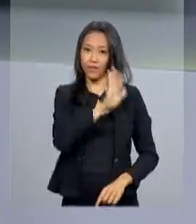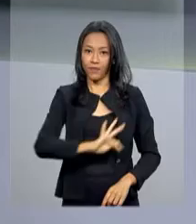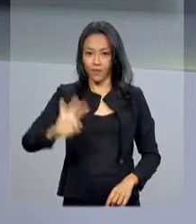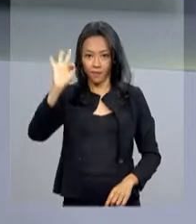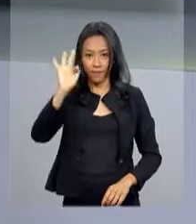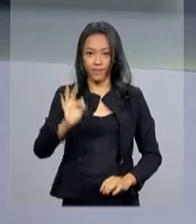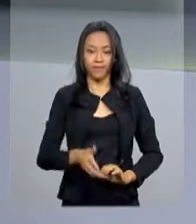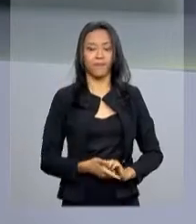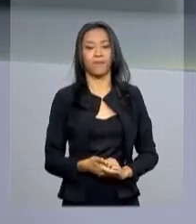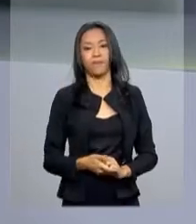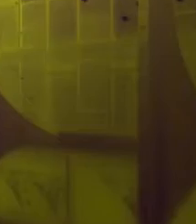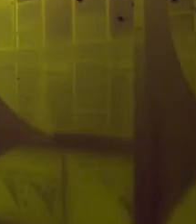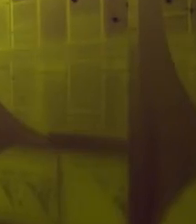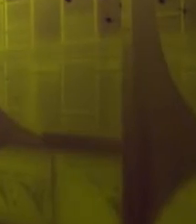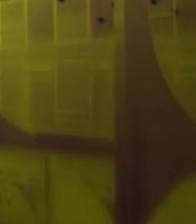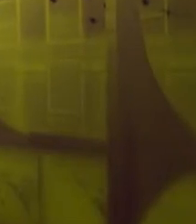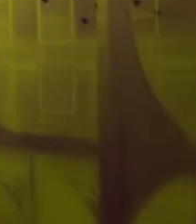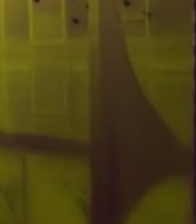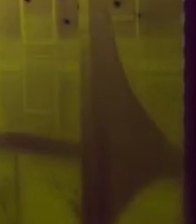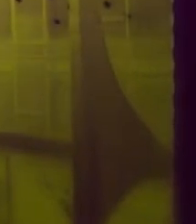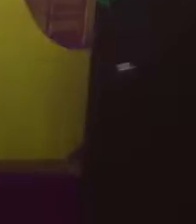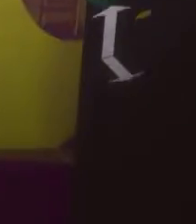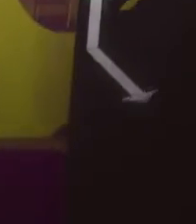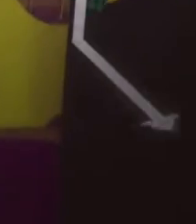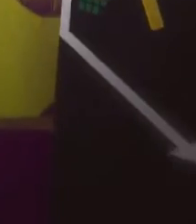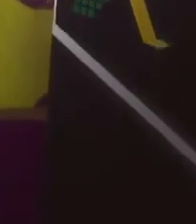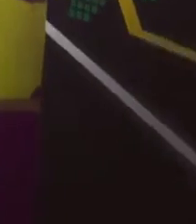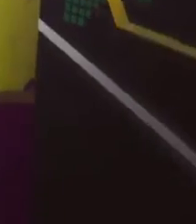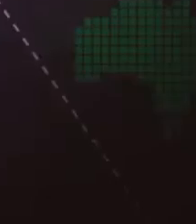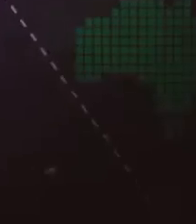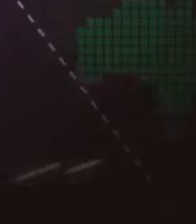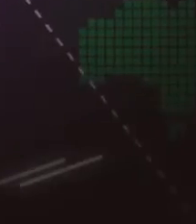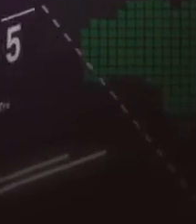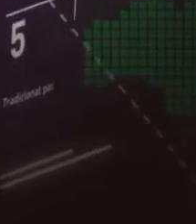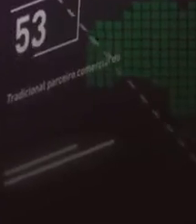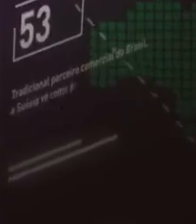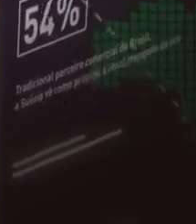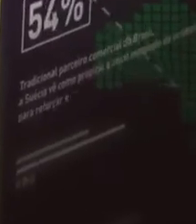Governo Federal. Jornal da Viva